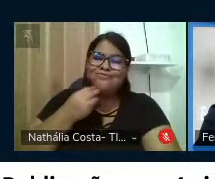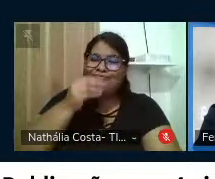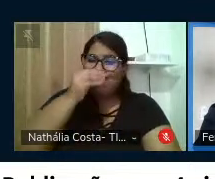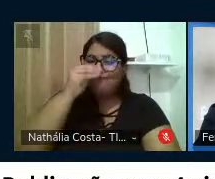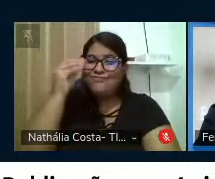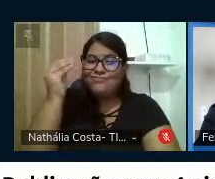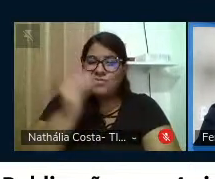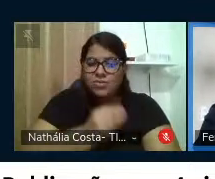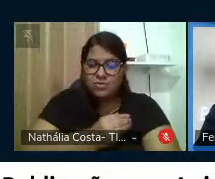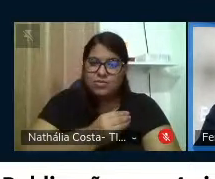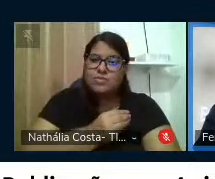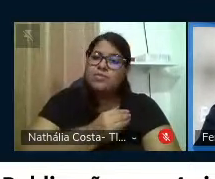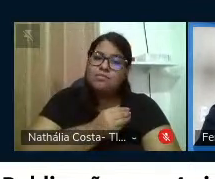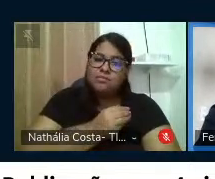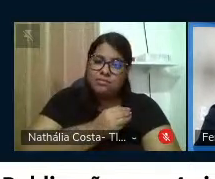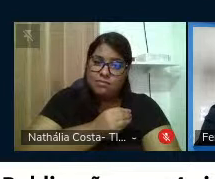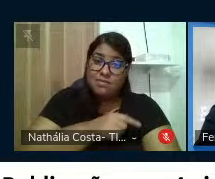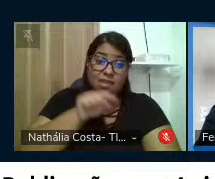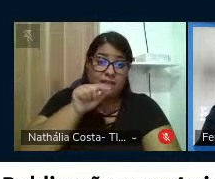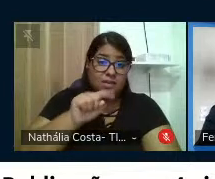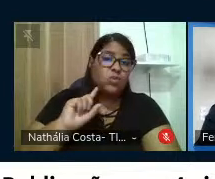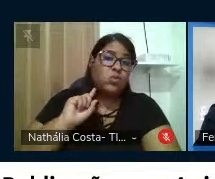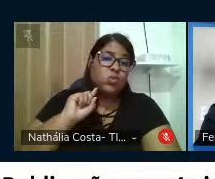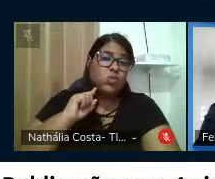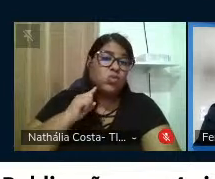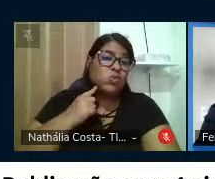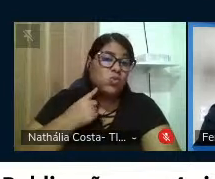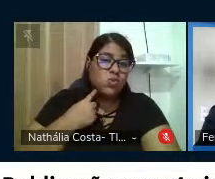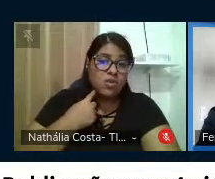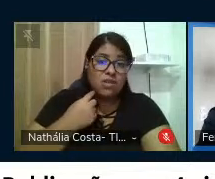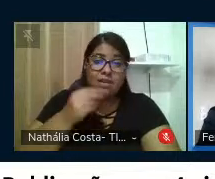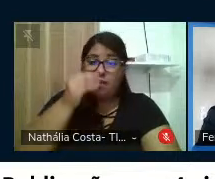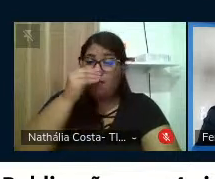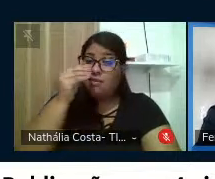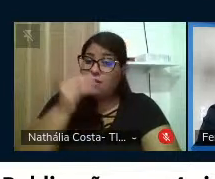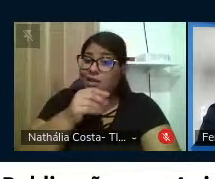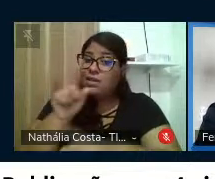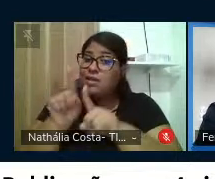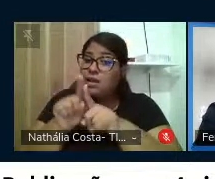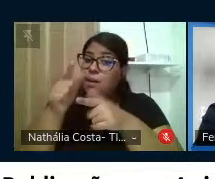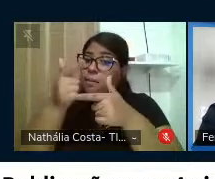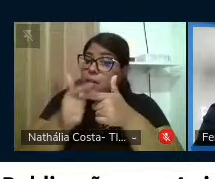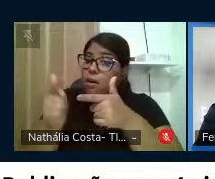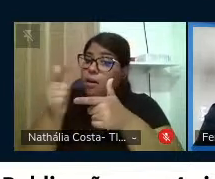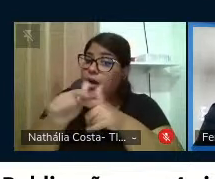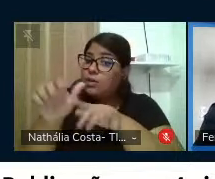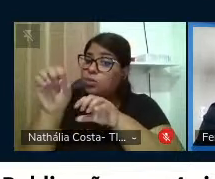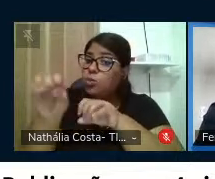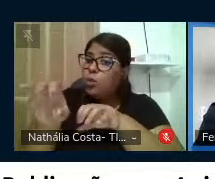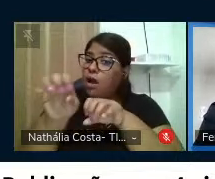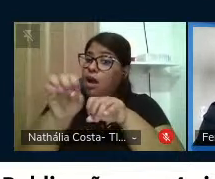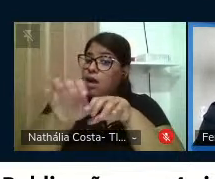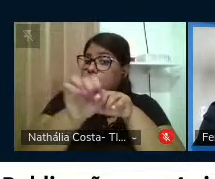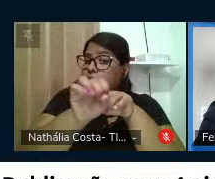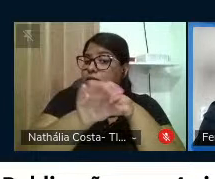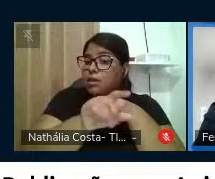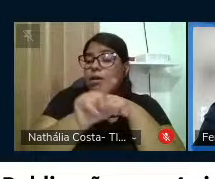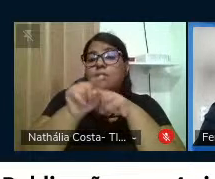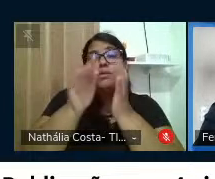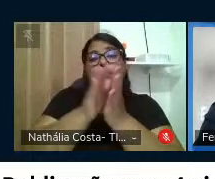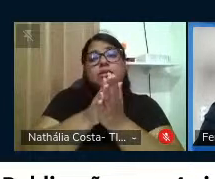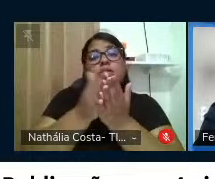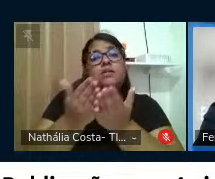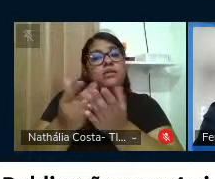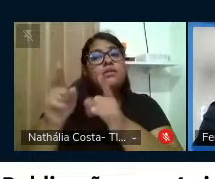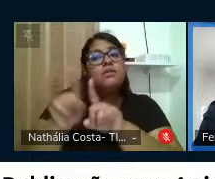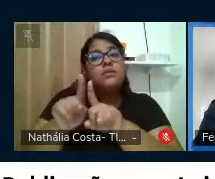né, e muita dessa poluição, desse descaso, também é um problema de educação, né, então esse livro, ele tem também um